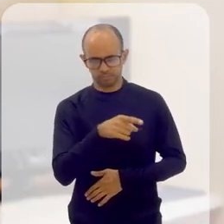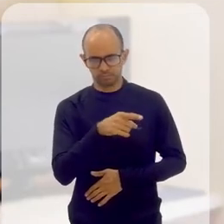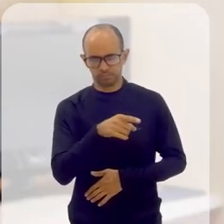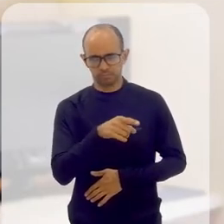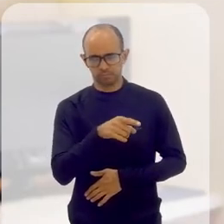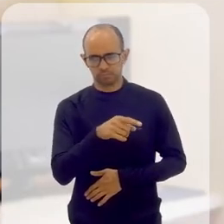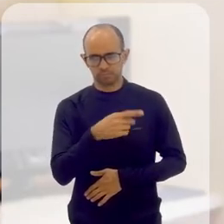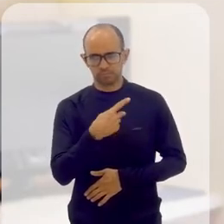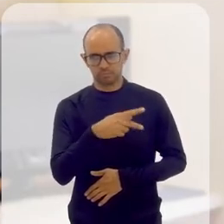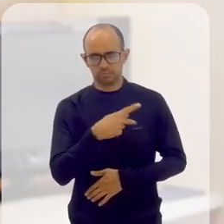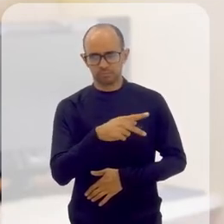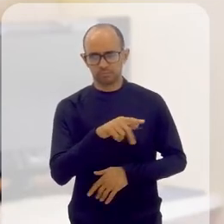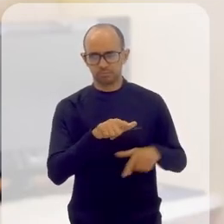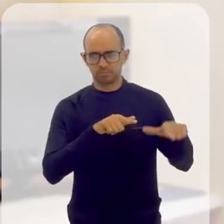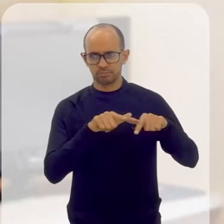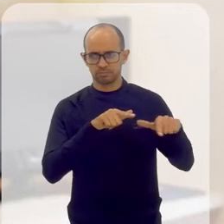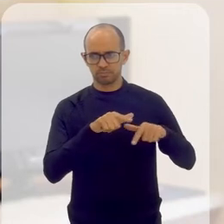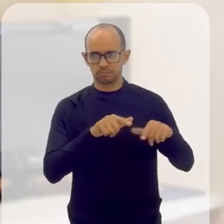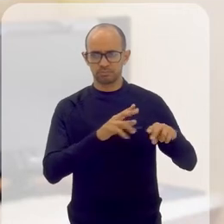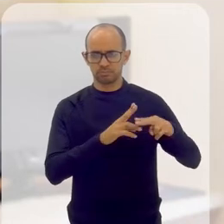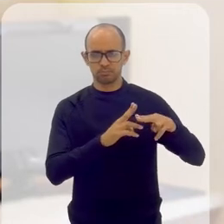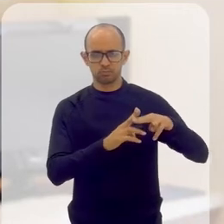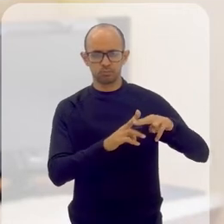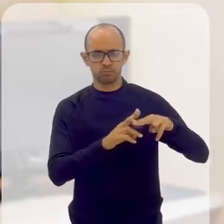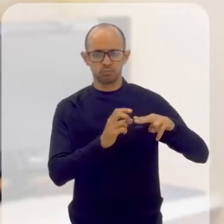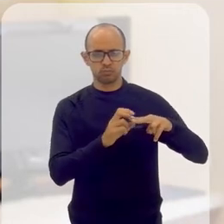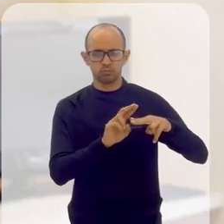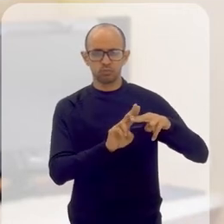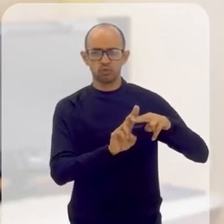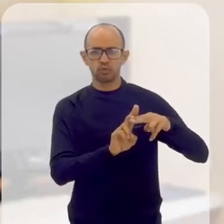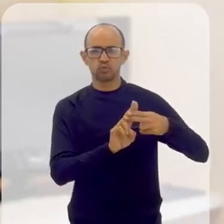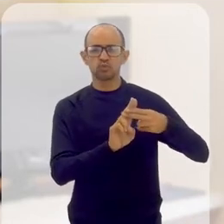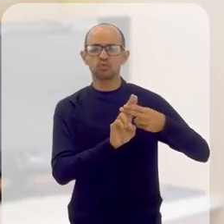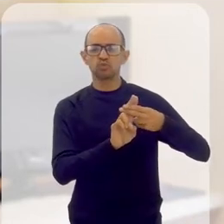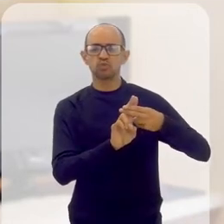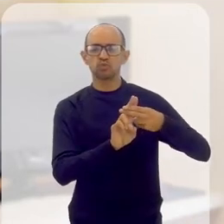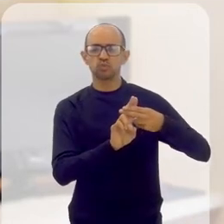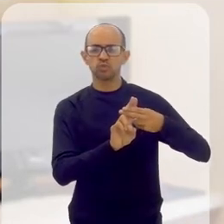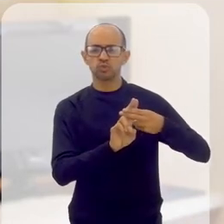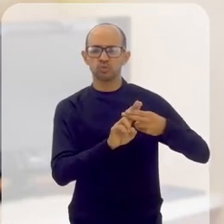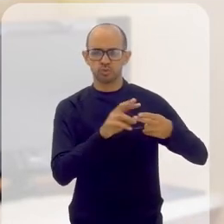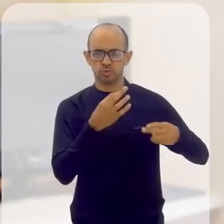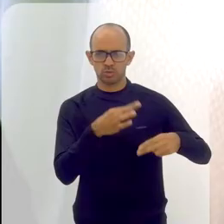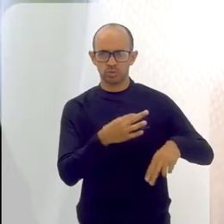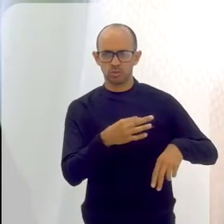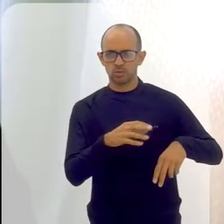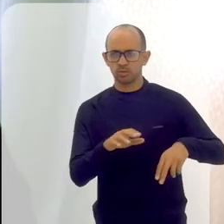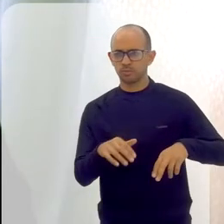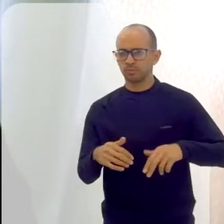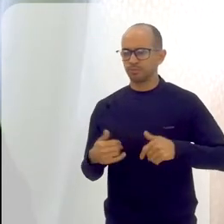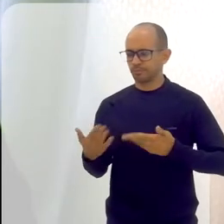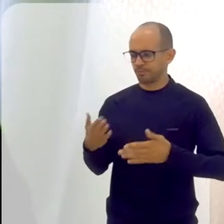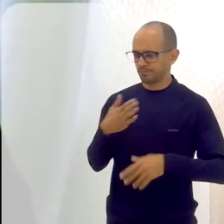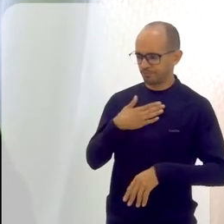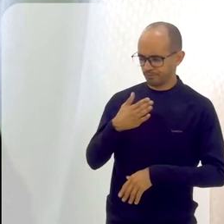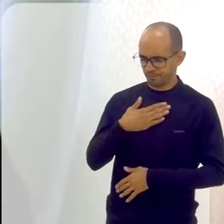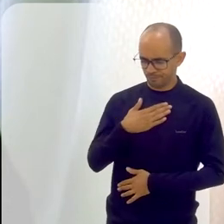Aparência Cifrassocial do SUS. Como é que foi essa experiência? Olha, foi...